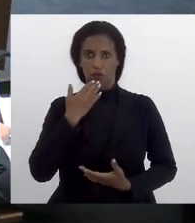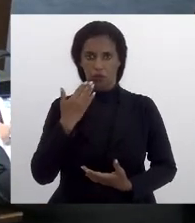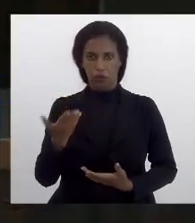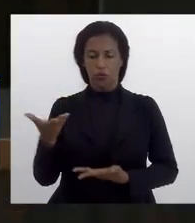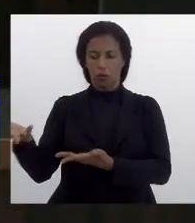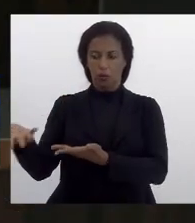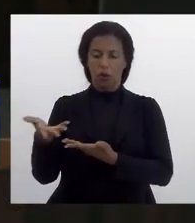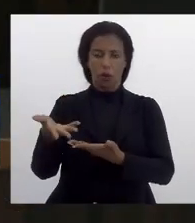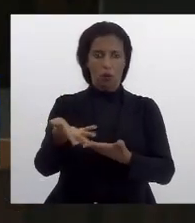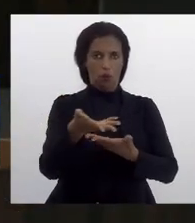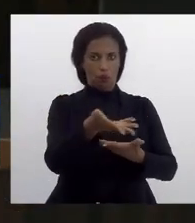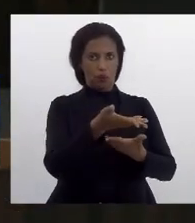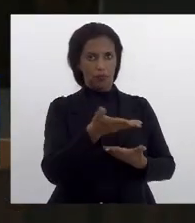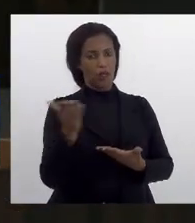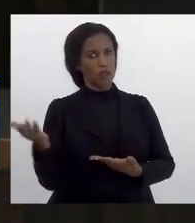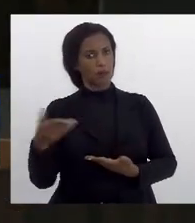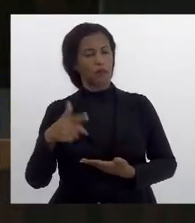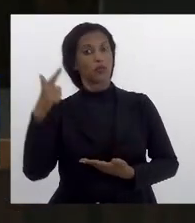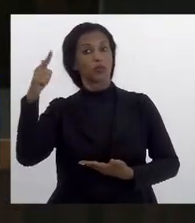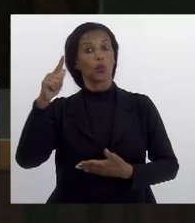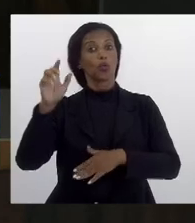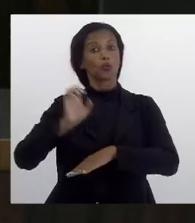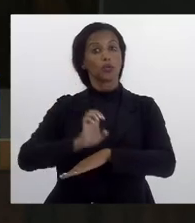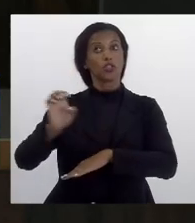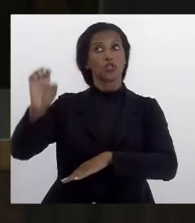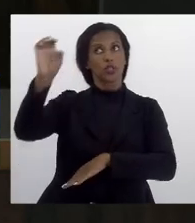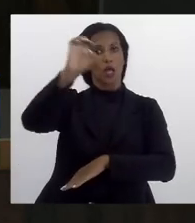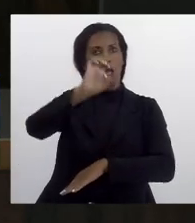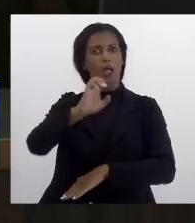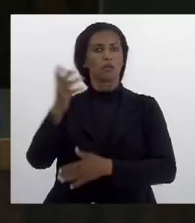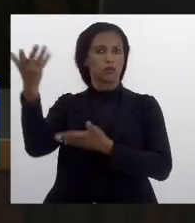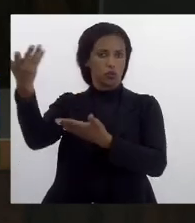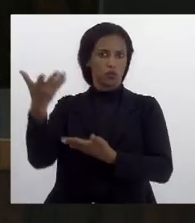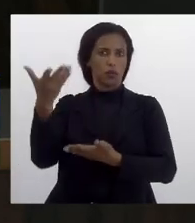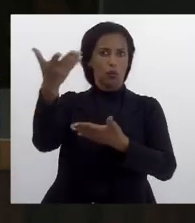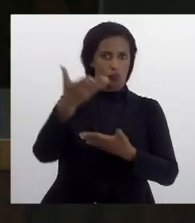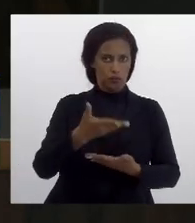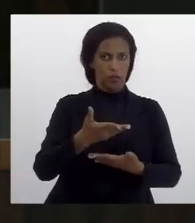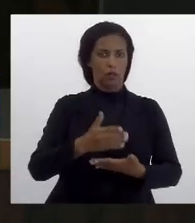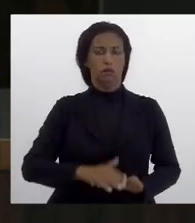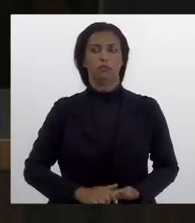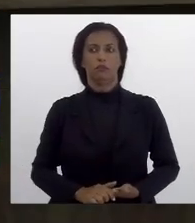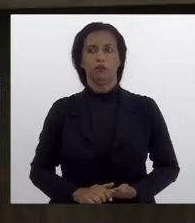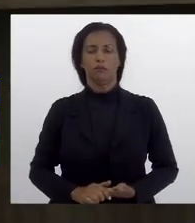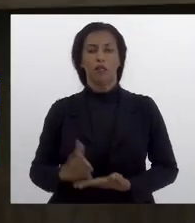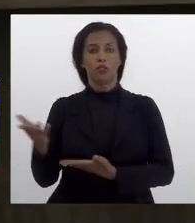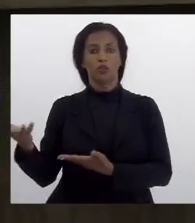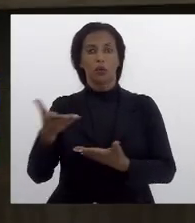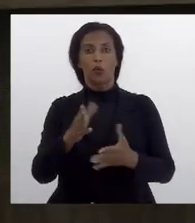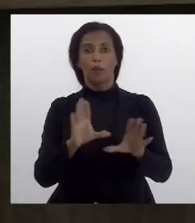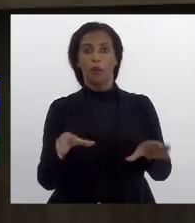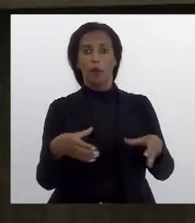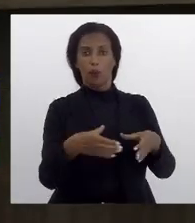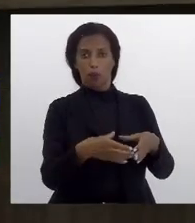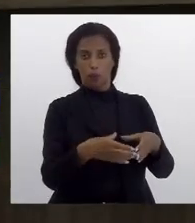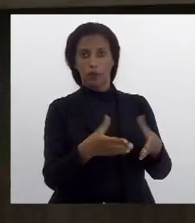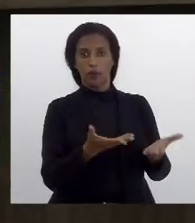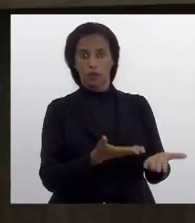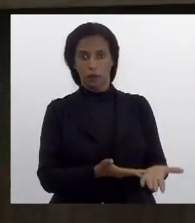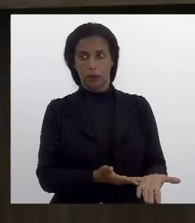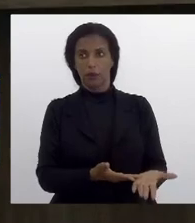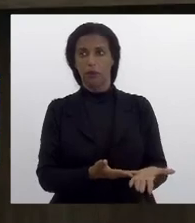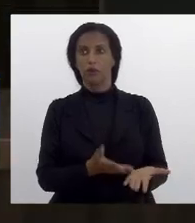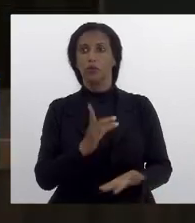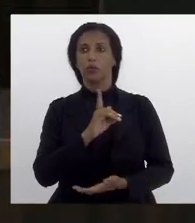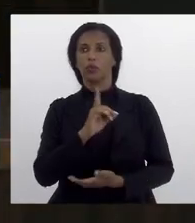convidadas para vir inclusive até de outros estados a gente vai já passar para a comissão uma